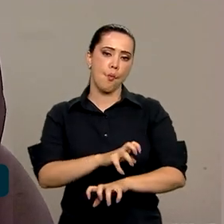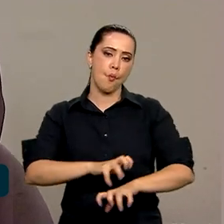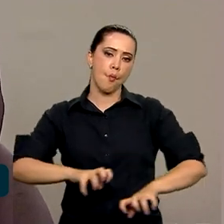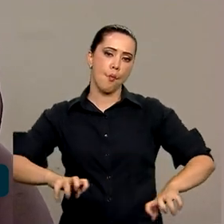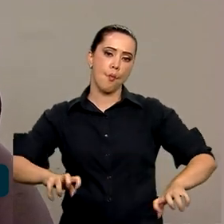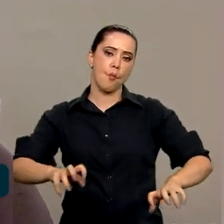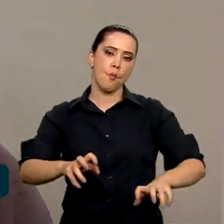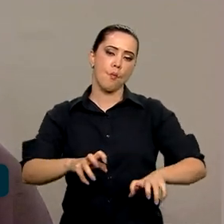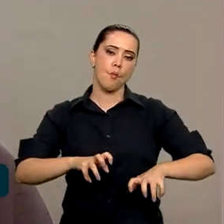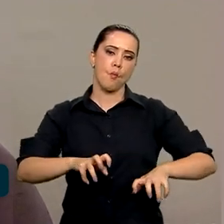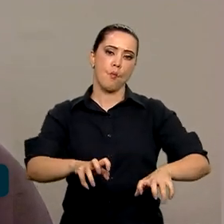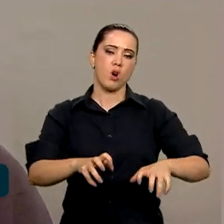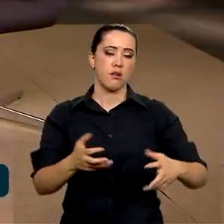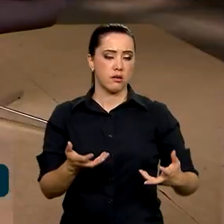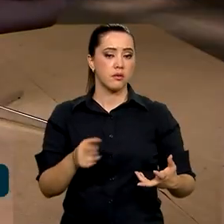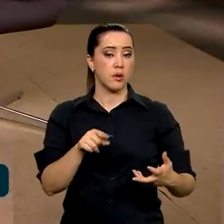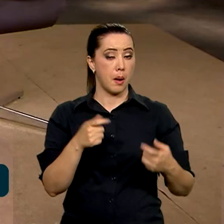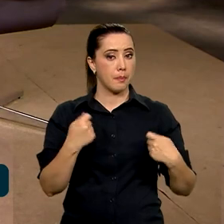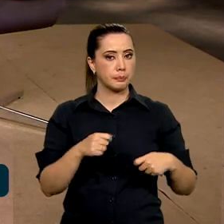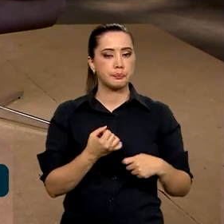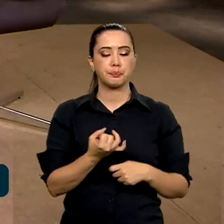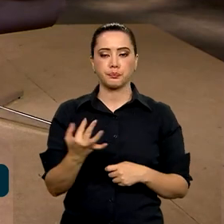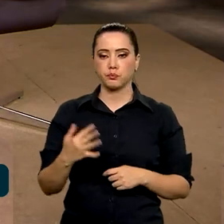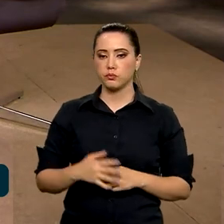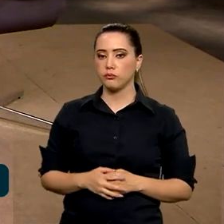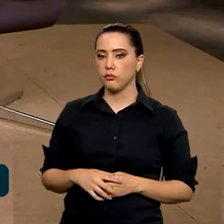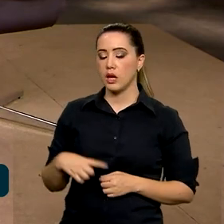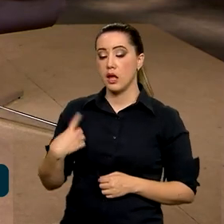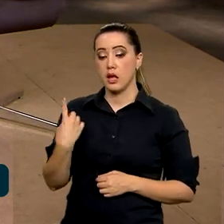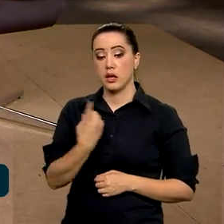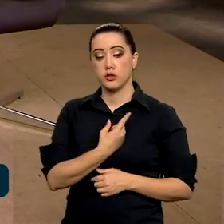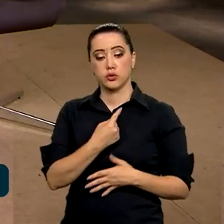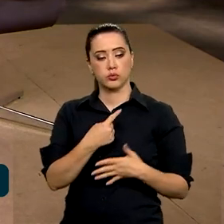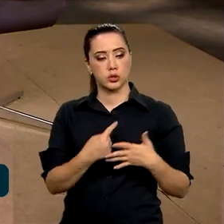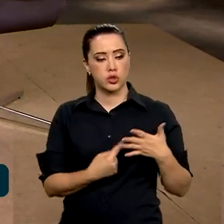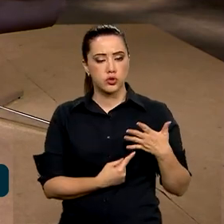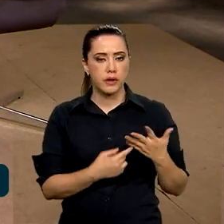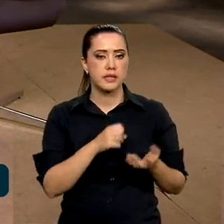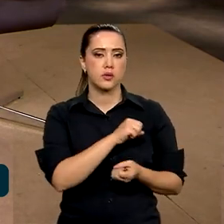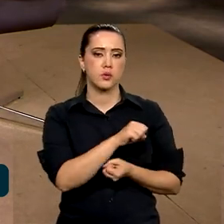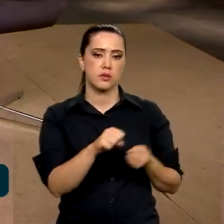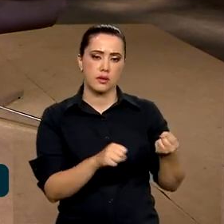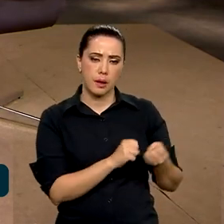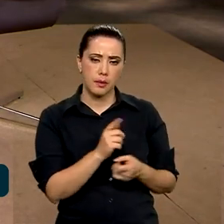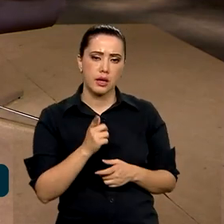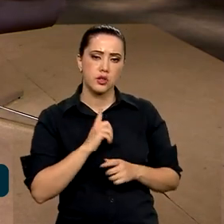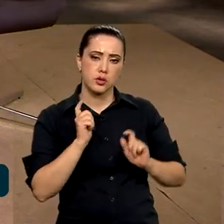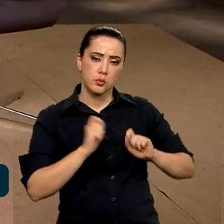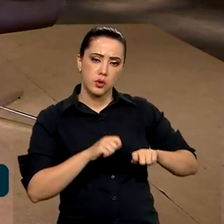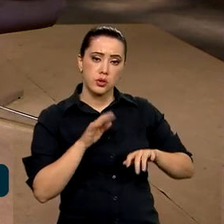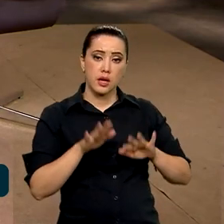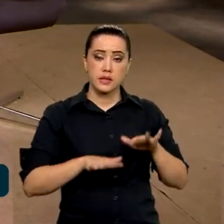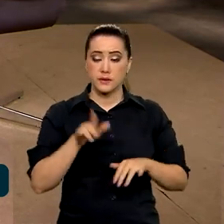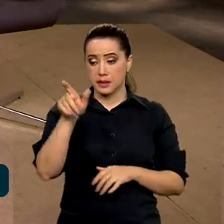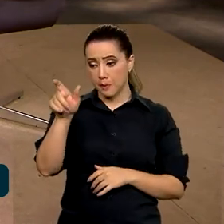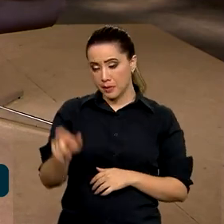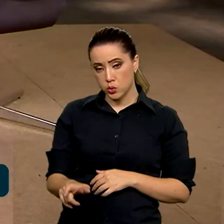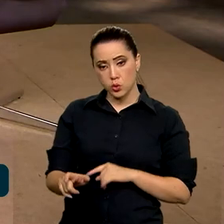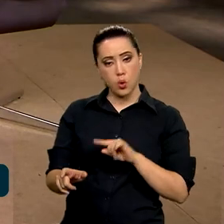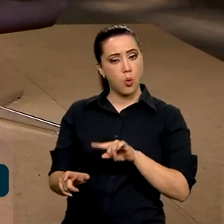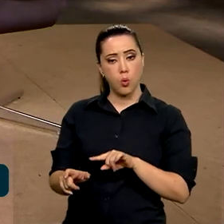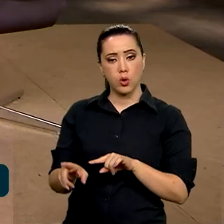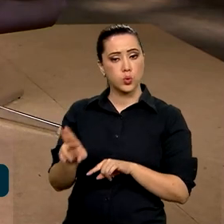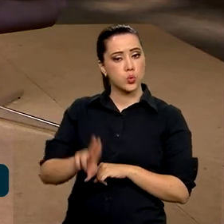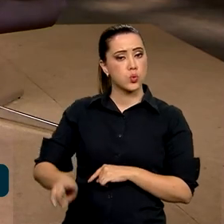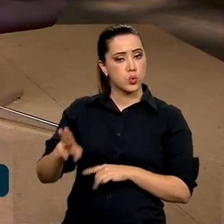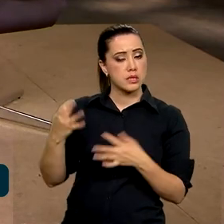mais produtiva? Sim, a gente tem muitas práticas sustentáveis. Então, muitas vezes, o produtor, ele não está adotando,